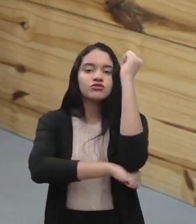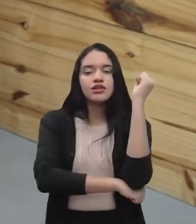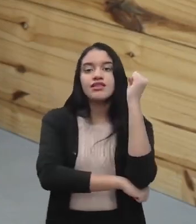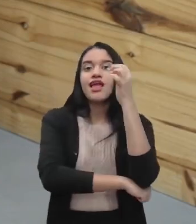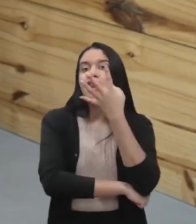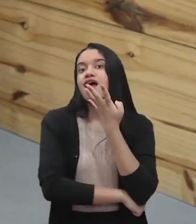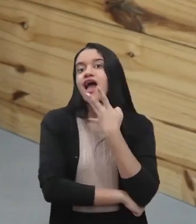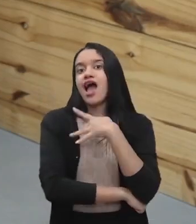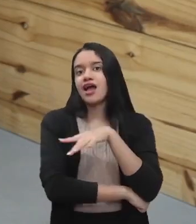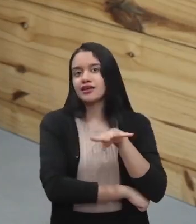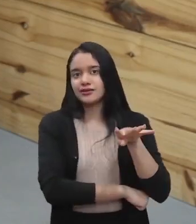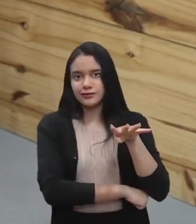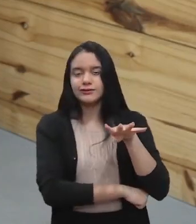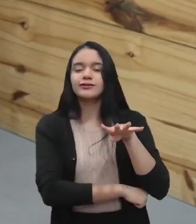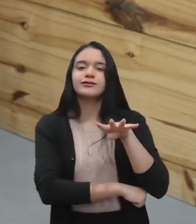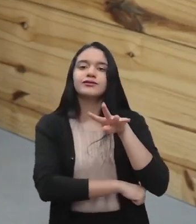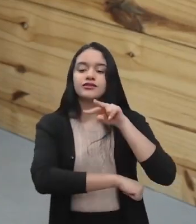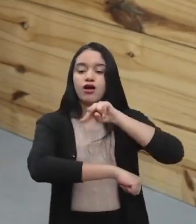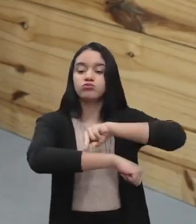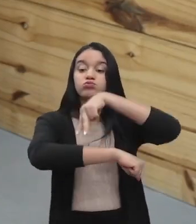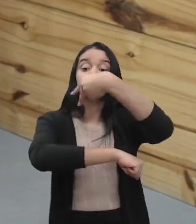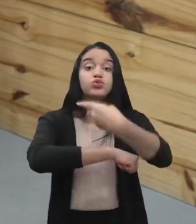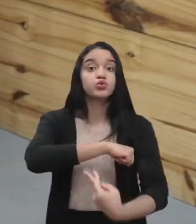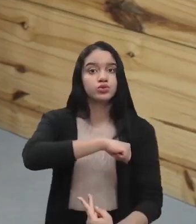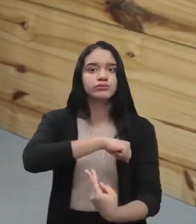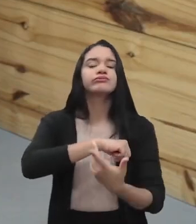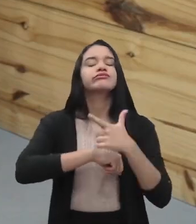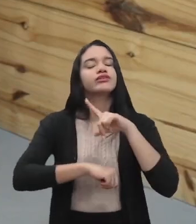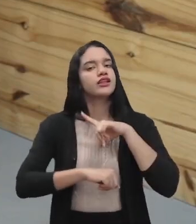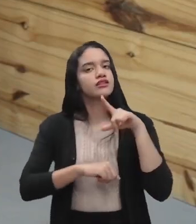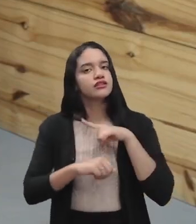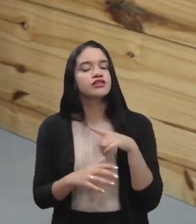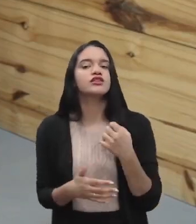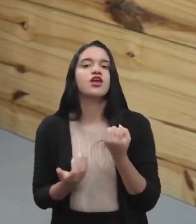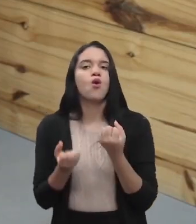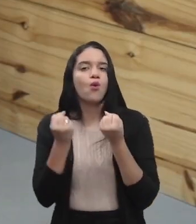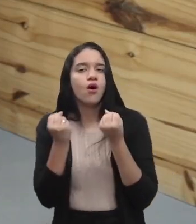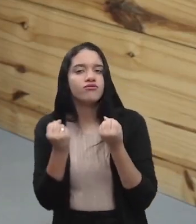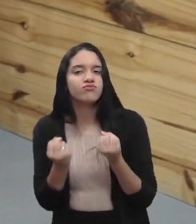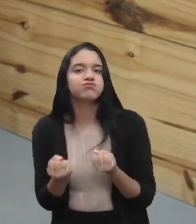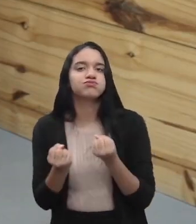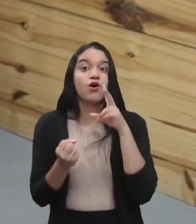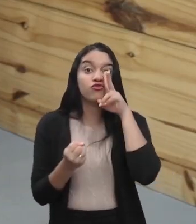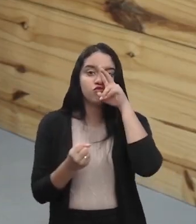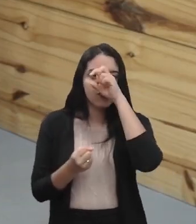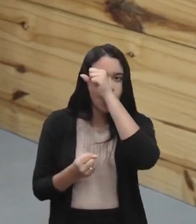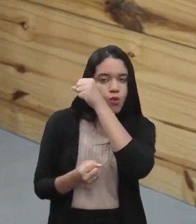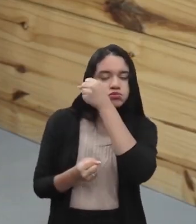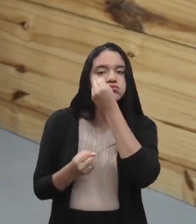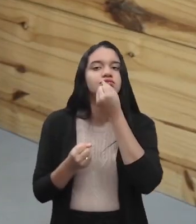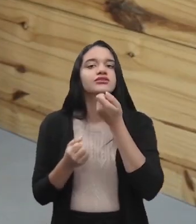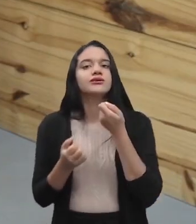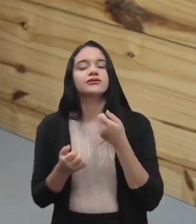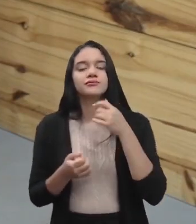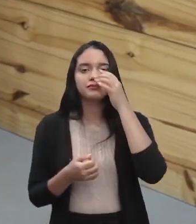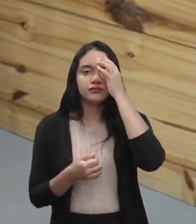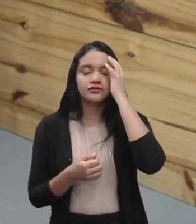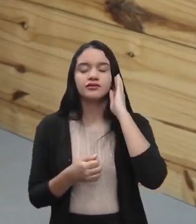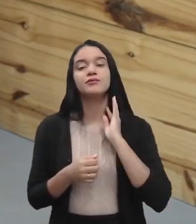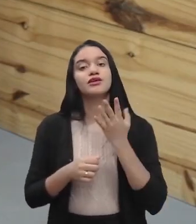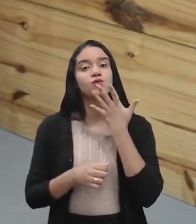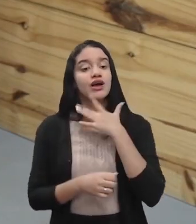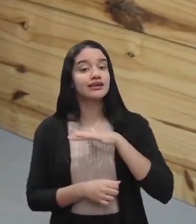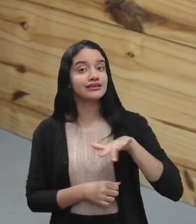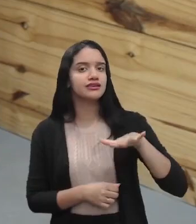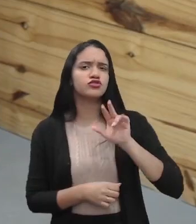a criança, não. Então tem que ter uma força, uma resistência, tudo, né, para que não venha a ocorrer de uma criança,